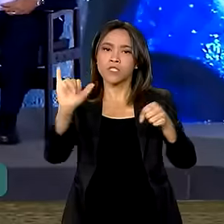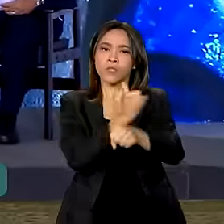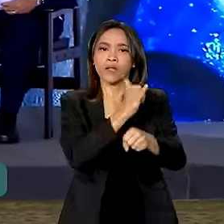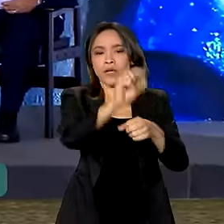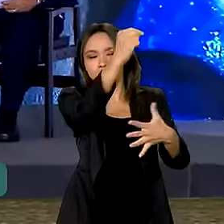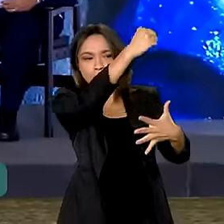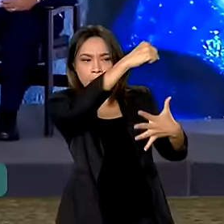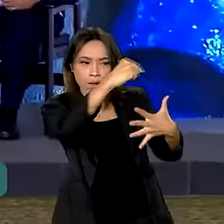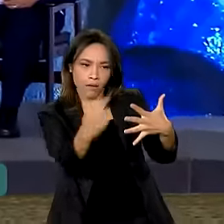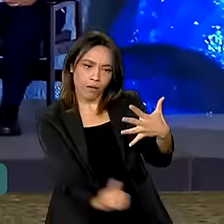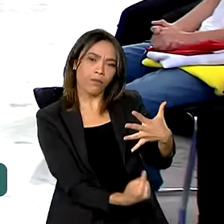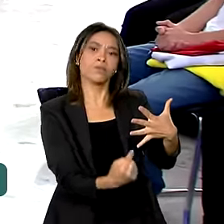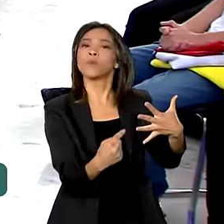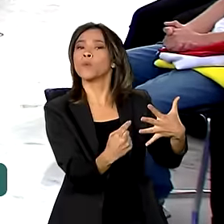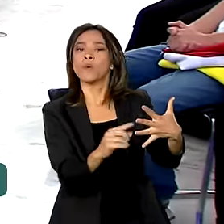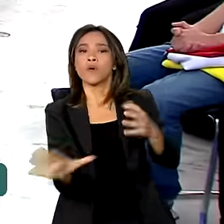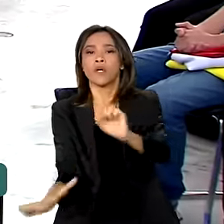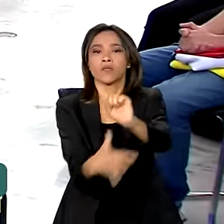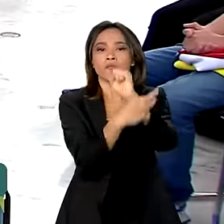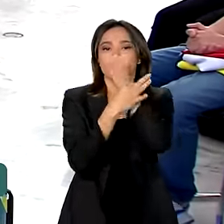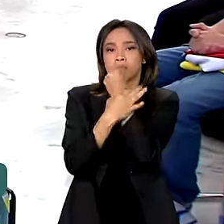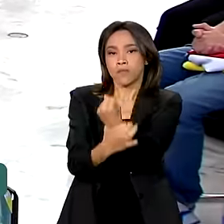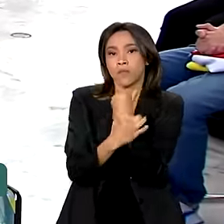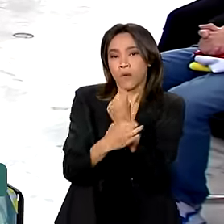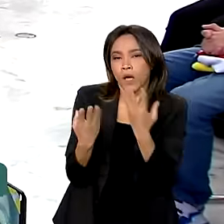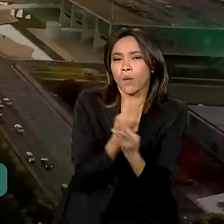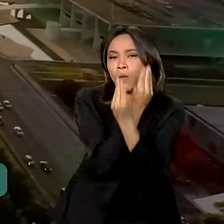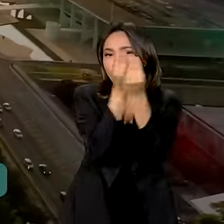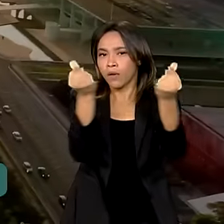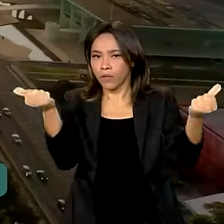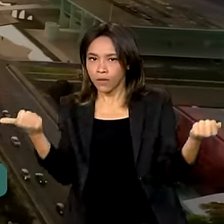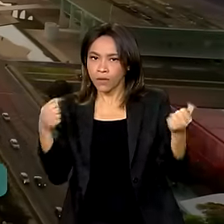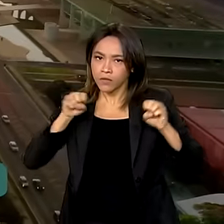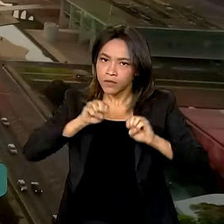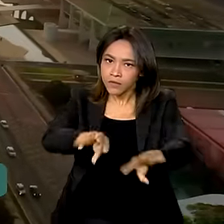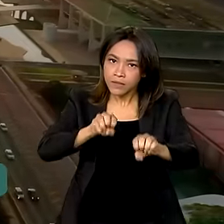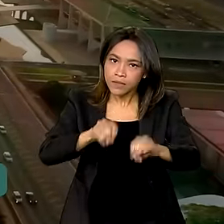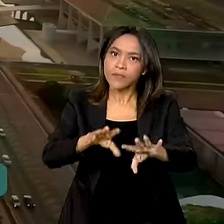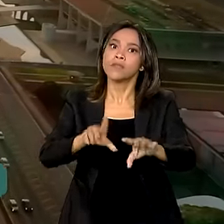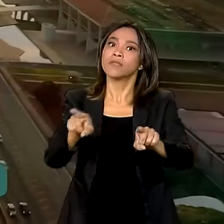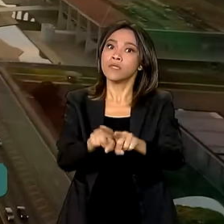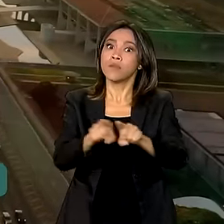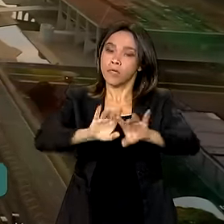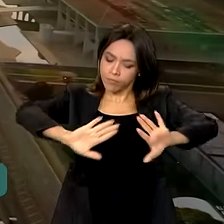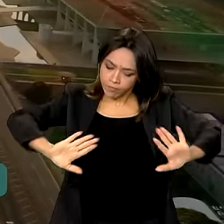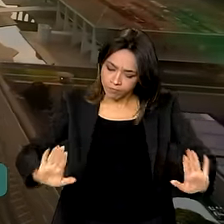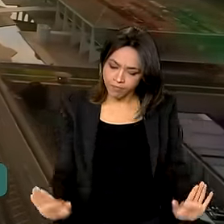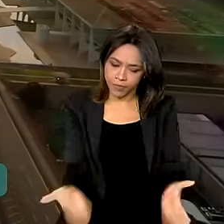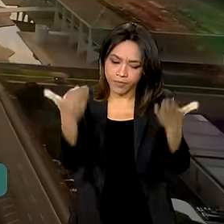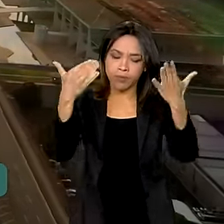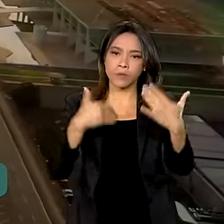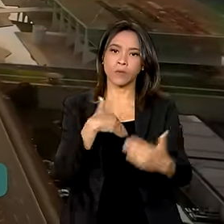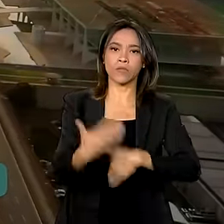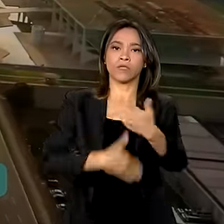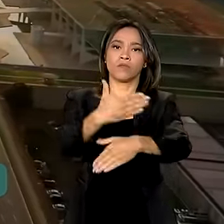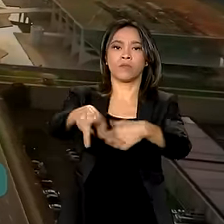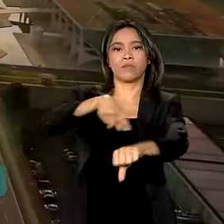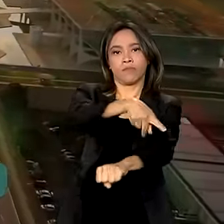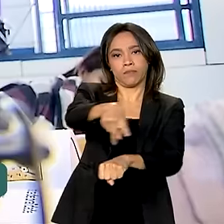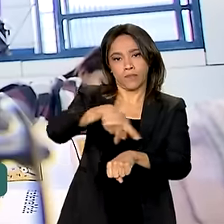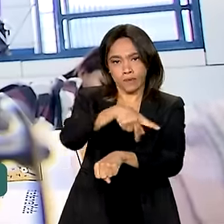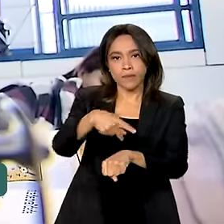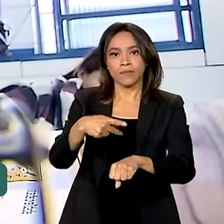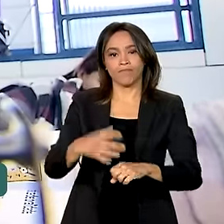diversas frentes para garantir a melhoria do setor e assim alavancar o desenvolvimento do país.